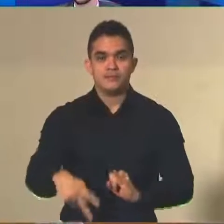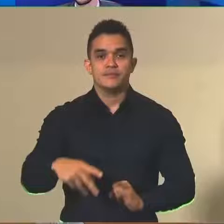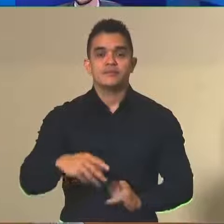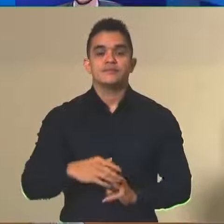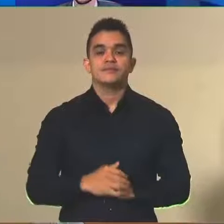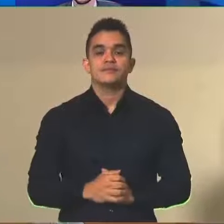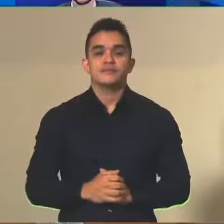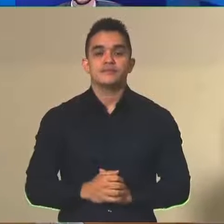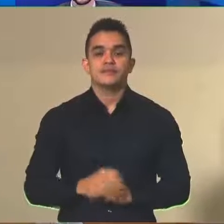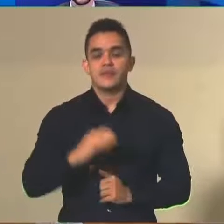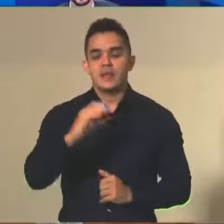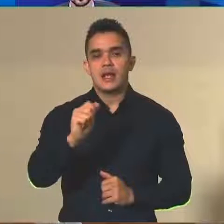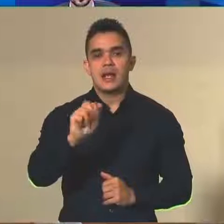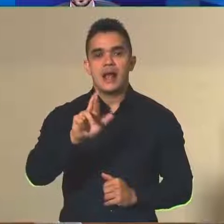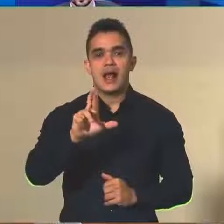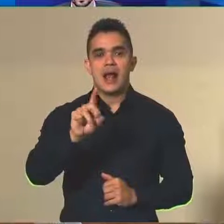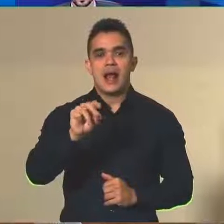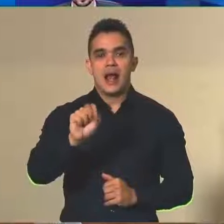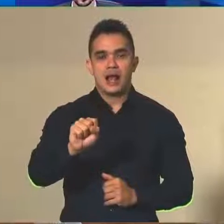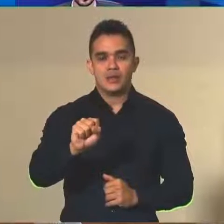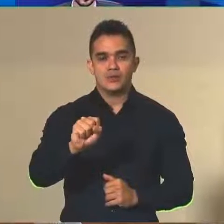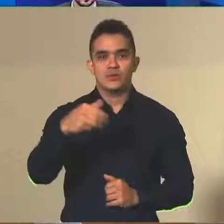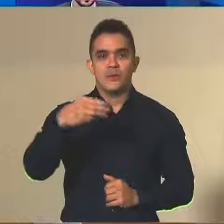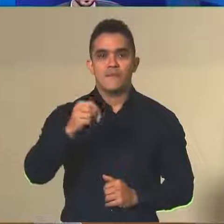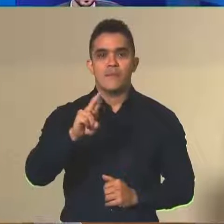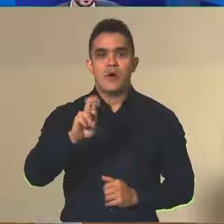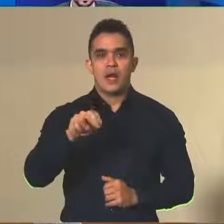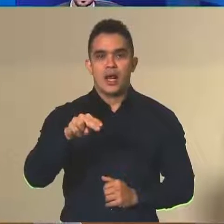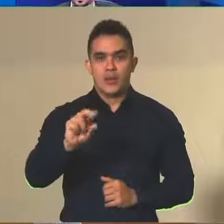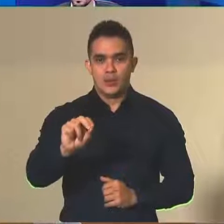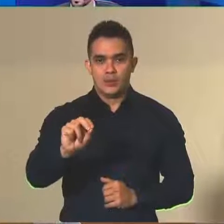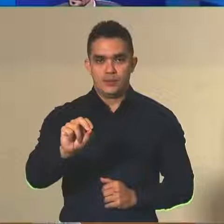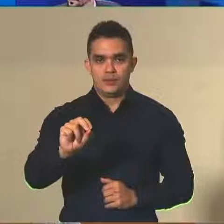Anísio Teixeira e Inep, Carlos Eduardo Moreno.